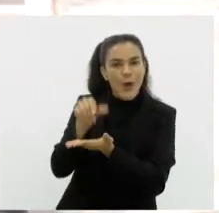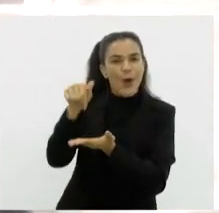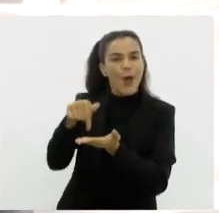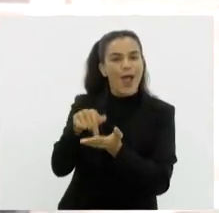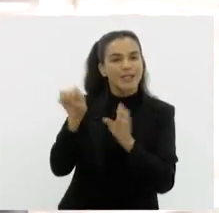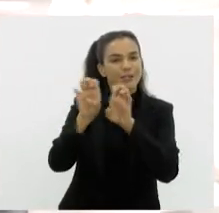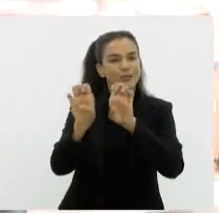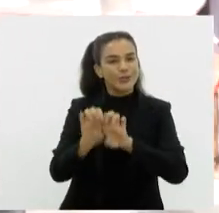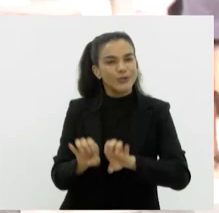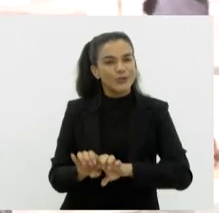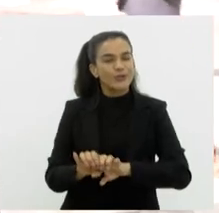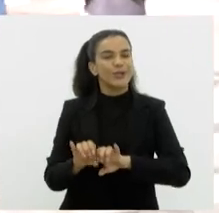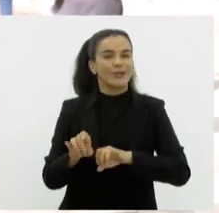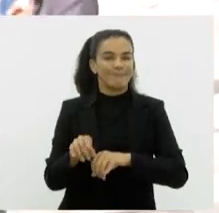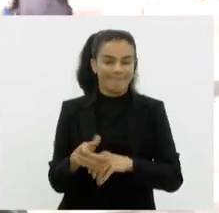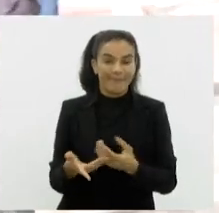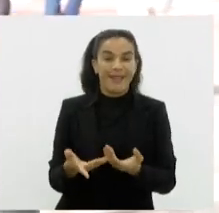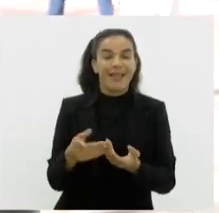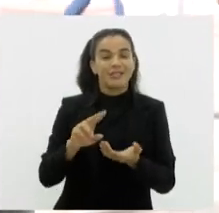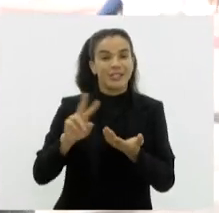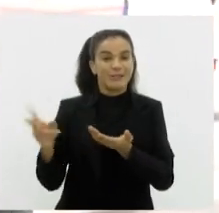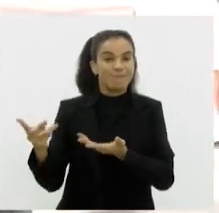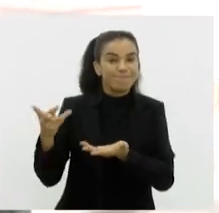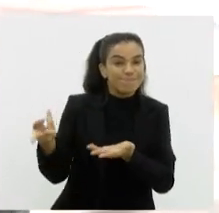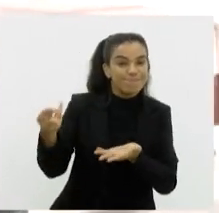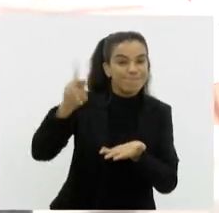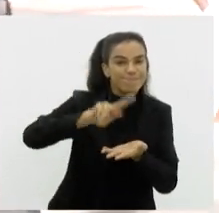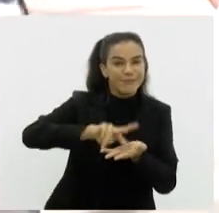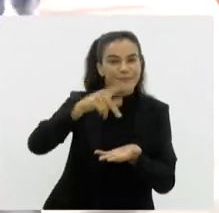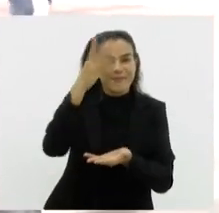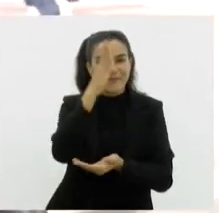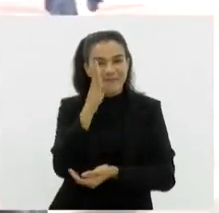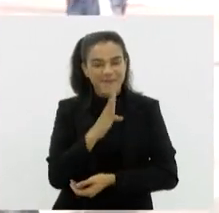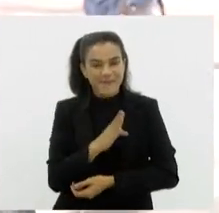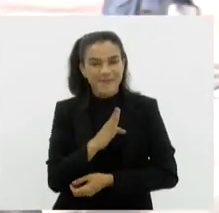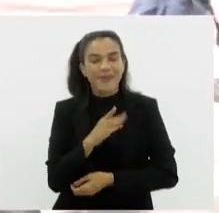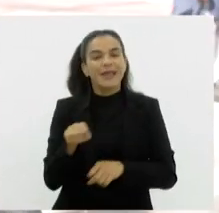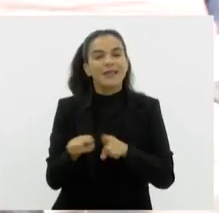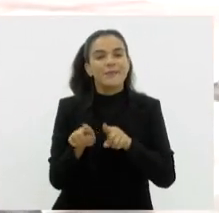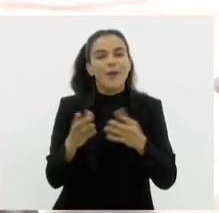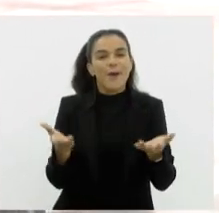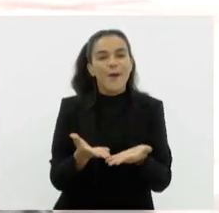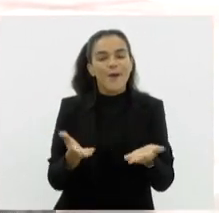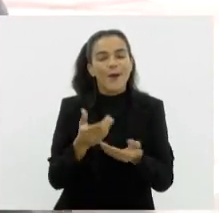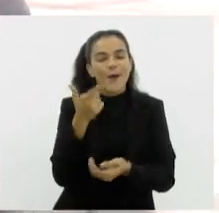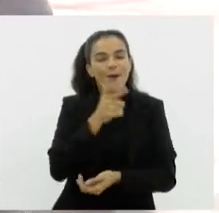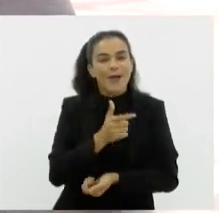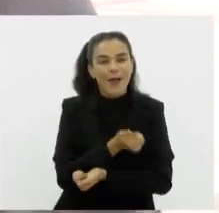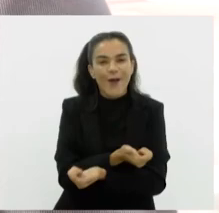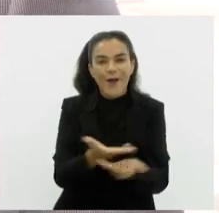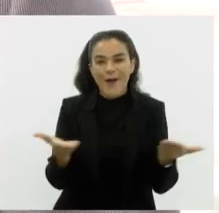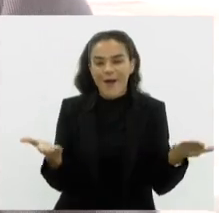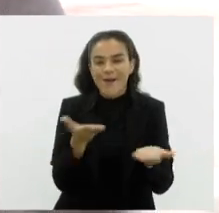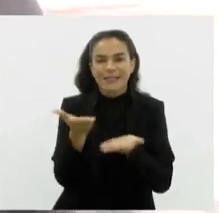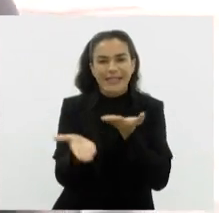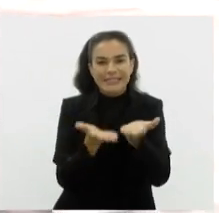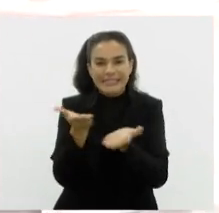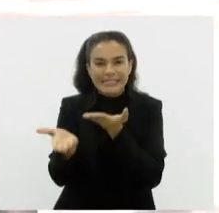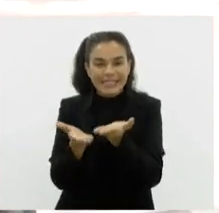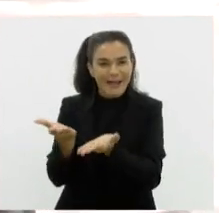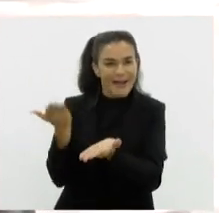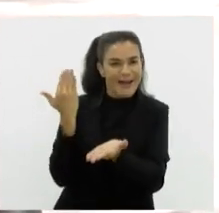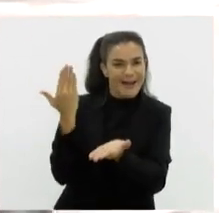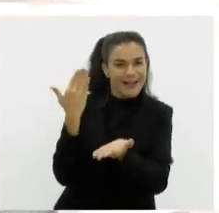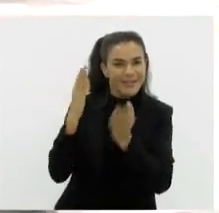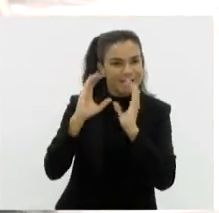infraestrutura, essa arquitetura, e a gente replicou aqui vendendo muito certo. A gente hoje já consegue ofertar serviços que antes o cidadão tinha muita